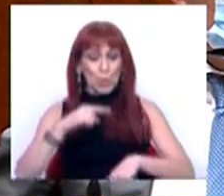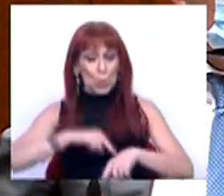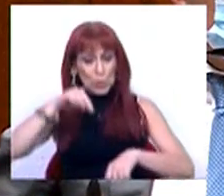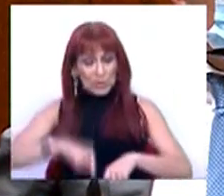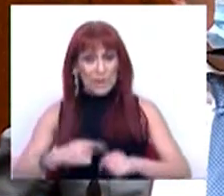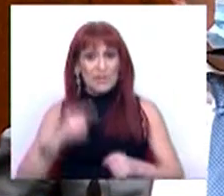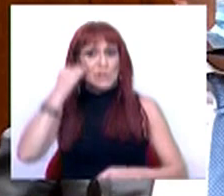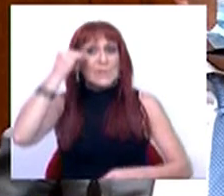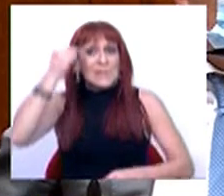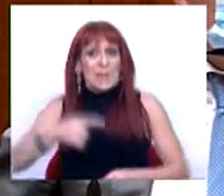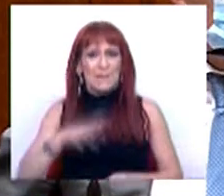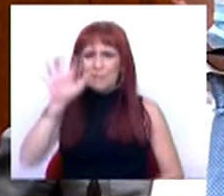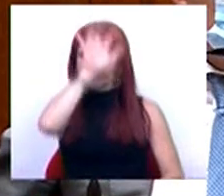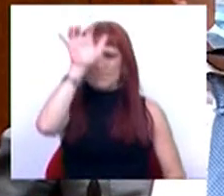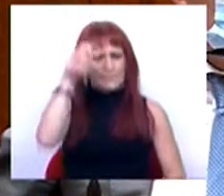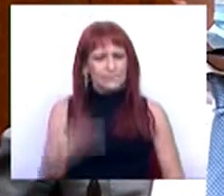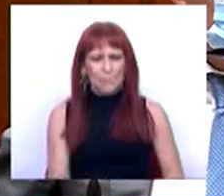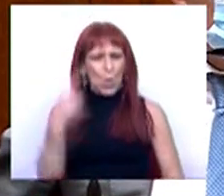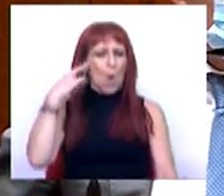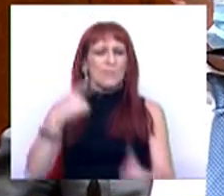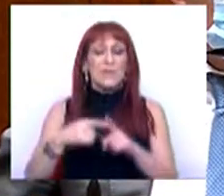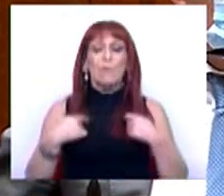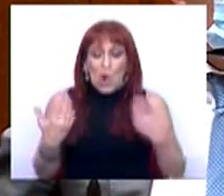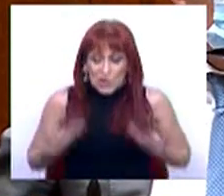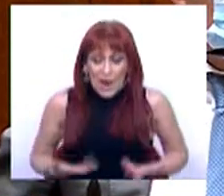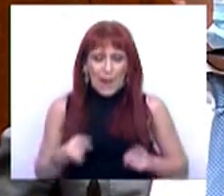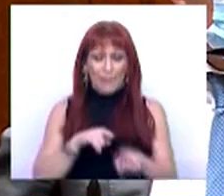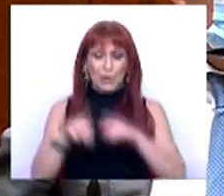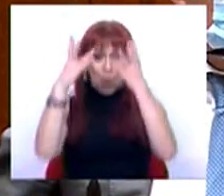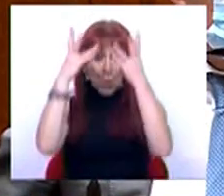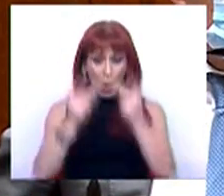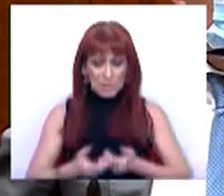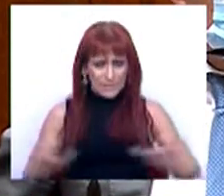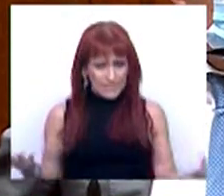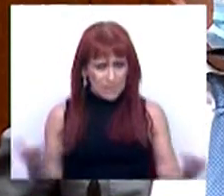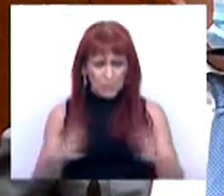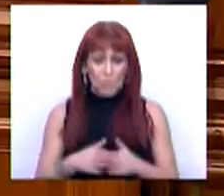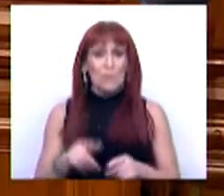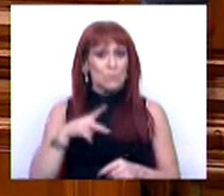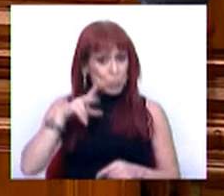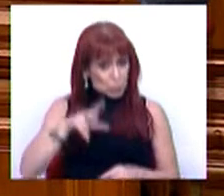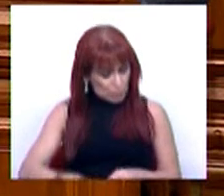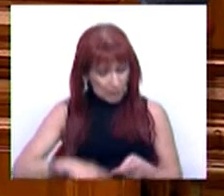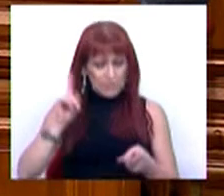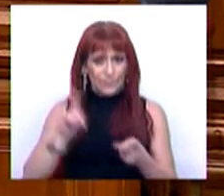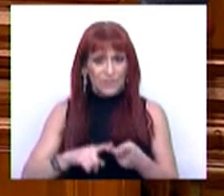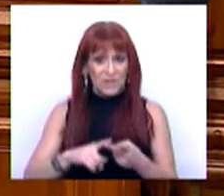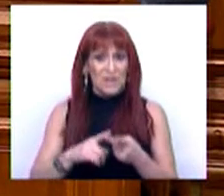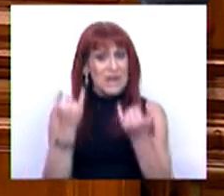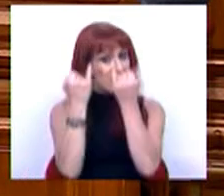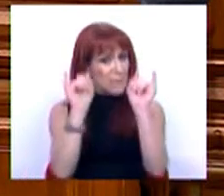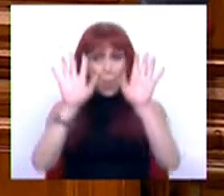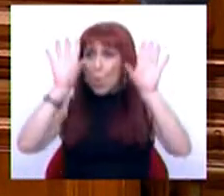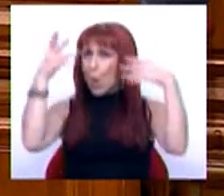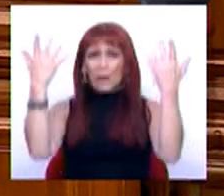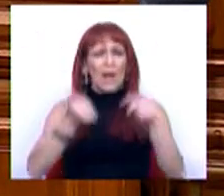momento de particular incerteza, um objetivo que temos é que a política orçamental nacional, independente